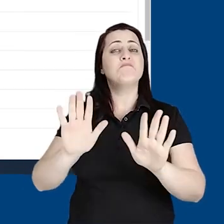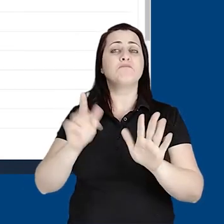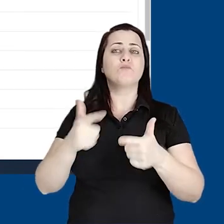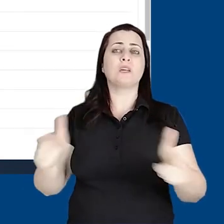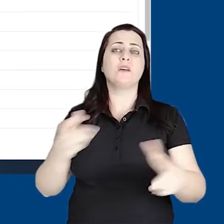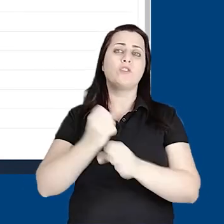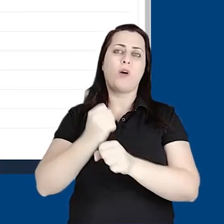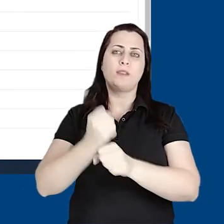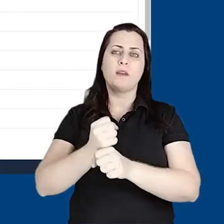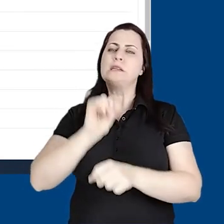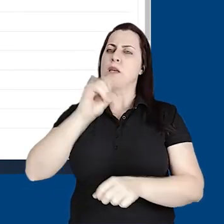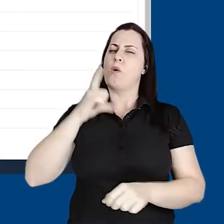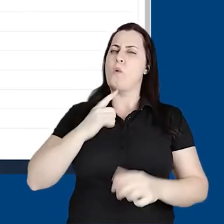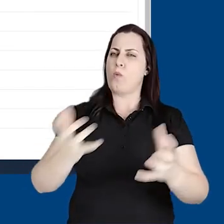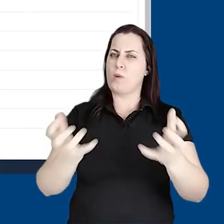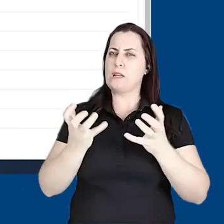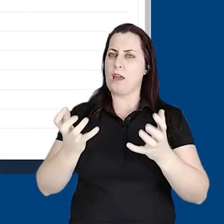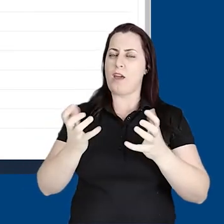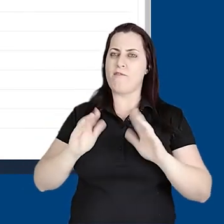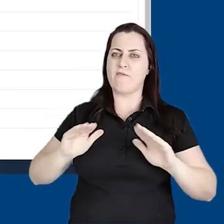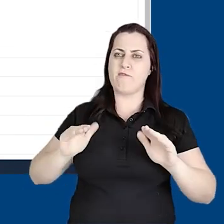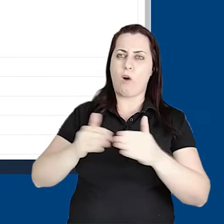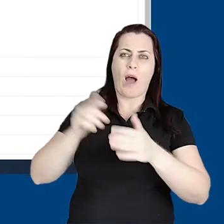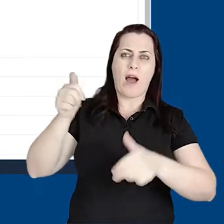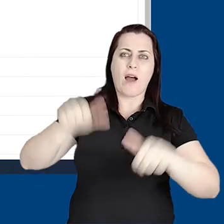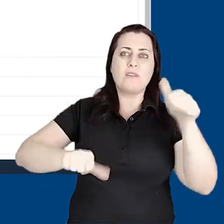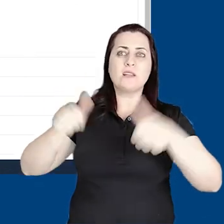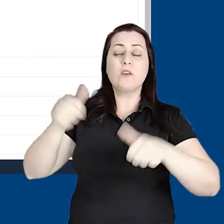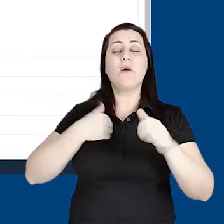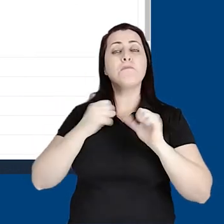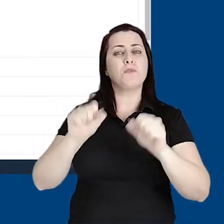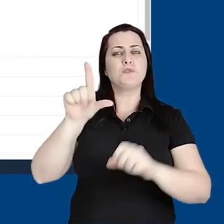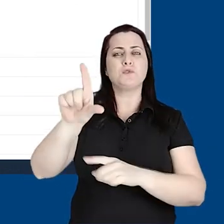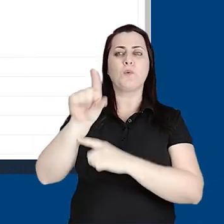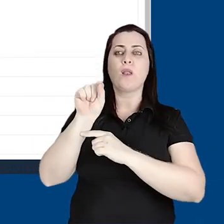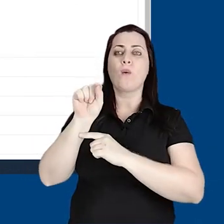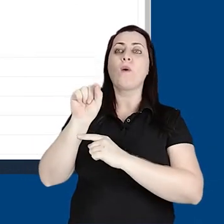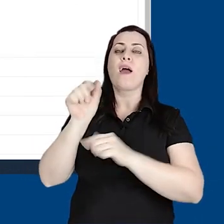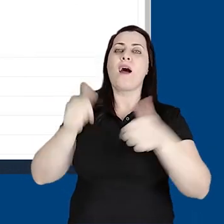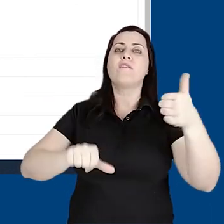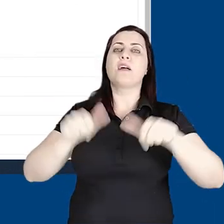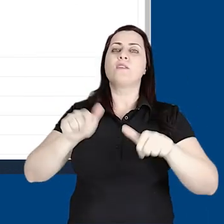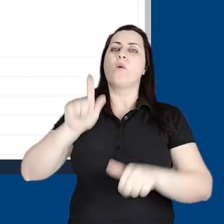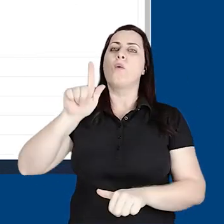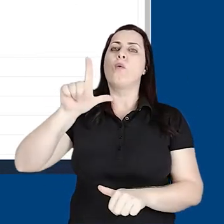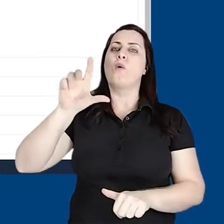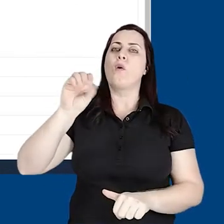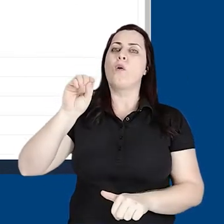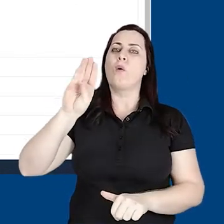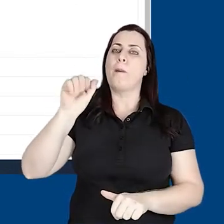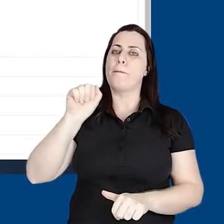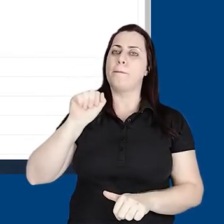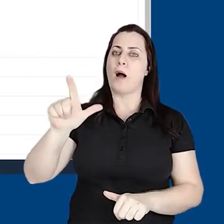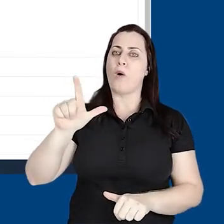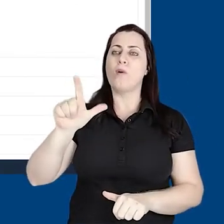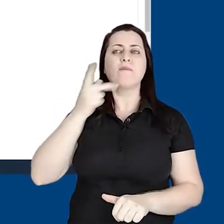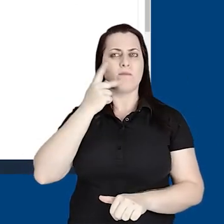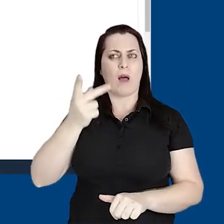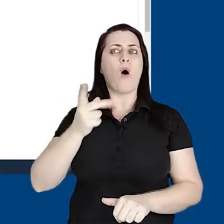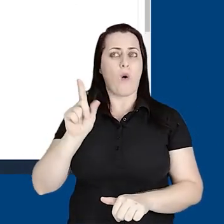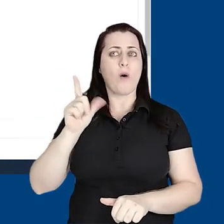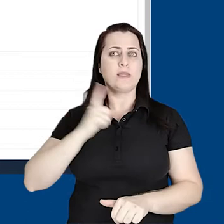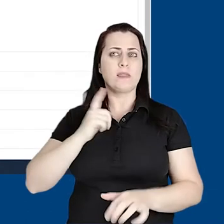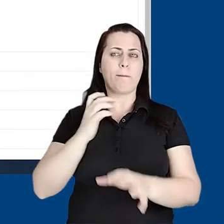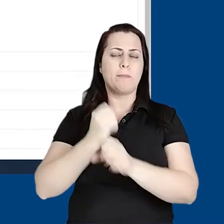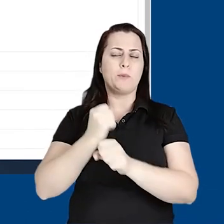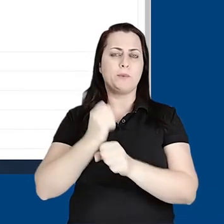vale nota. Mas se eu quiser que este fórum seja avaliativo, eu posso escolher, por exemplo, a avaliação global e dizer que